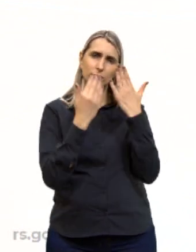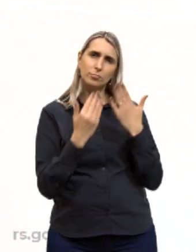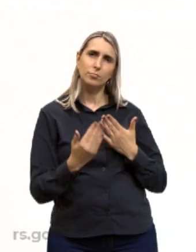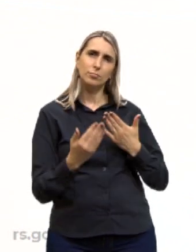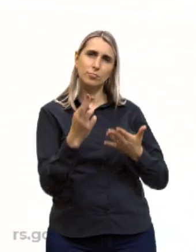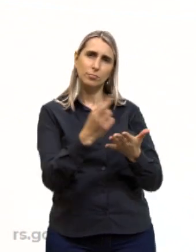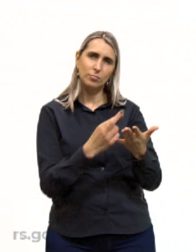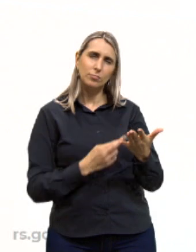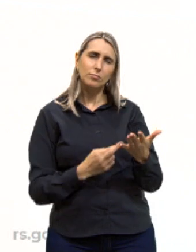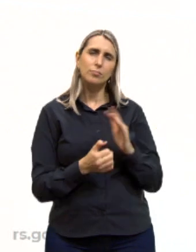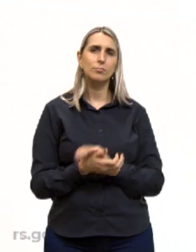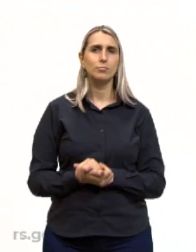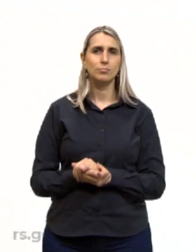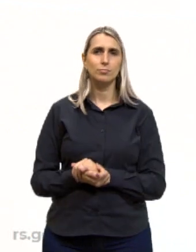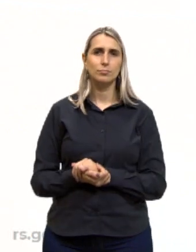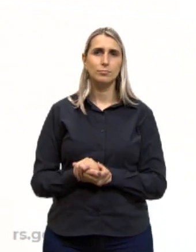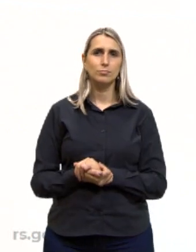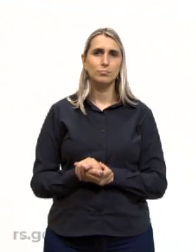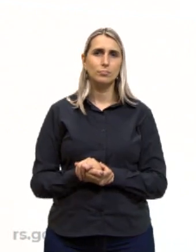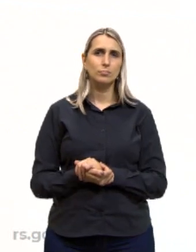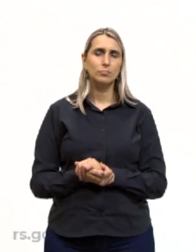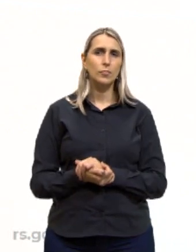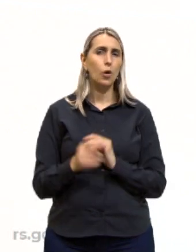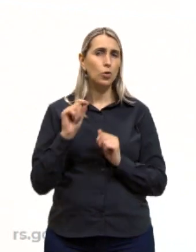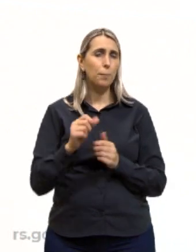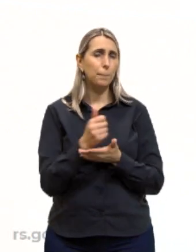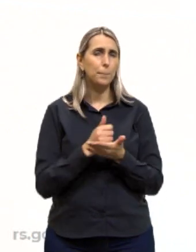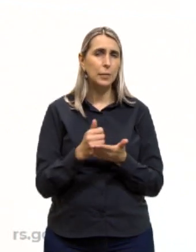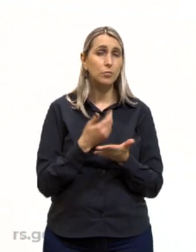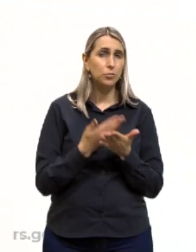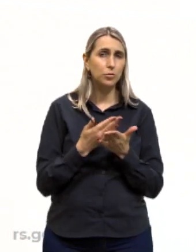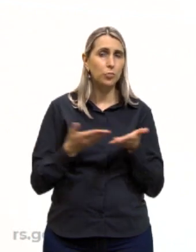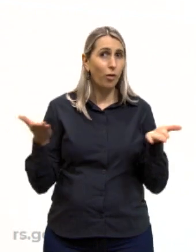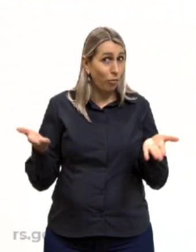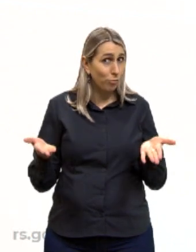redações, tá legal? Que é, basicamente, o a gente vai fazer hoje.